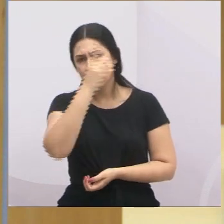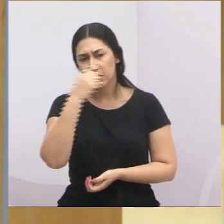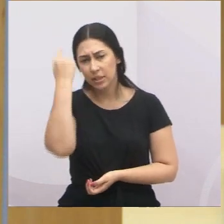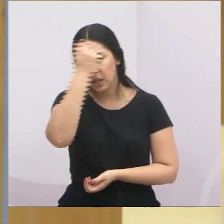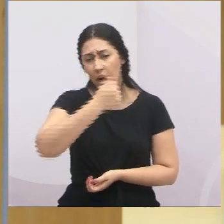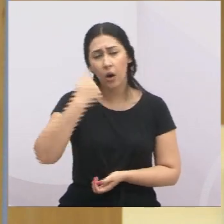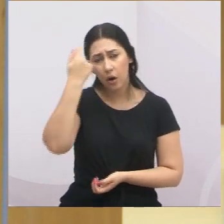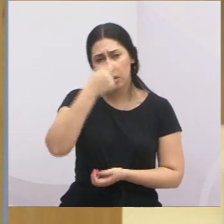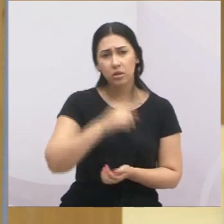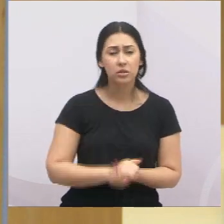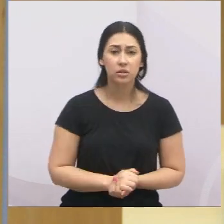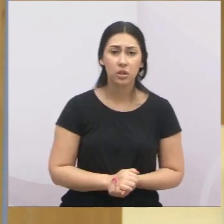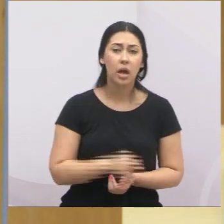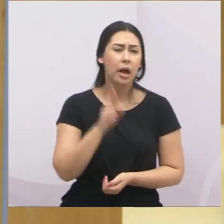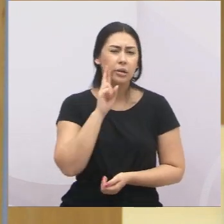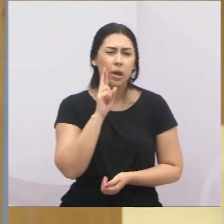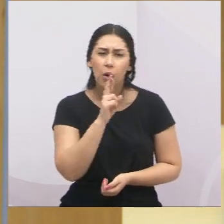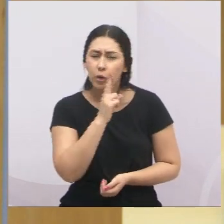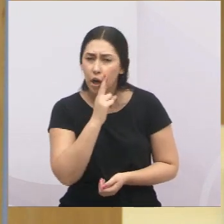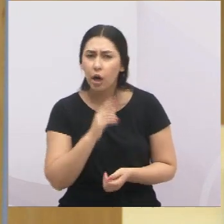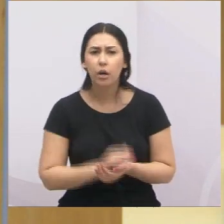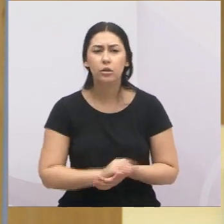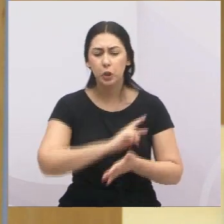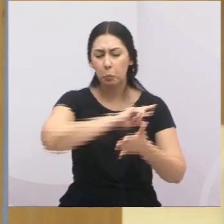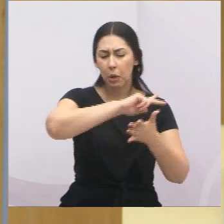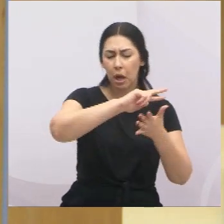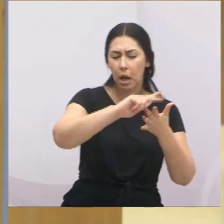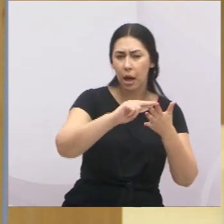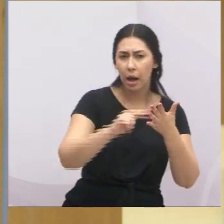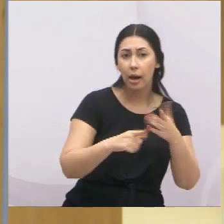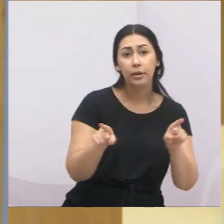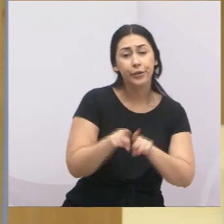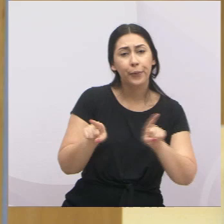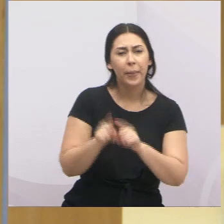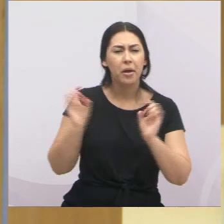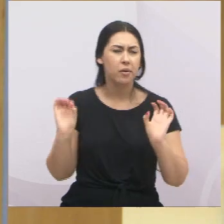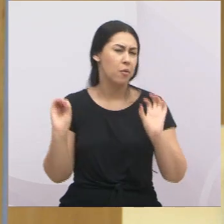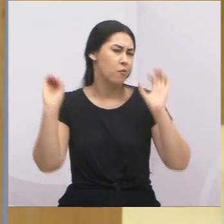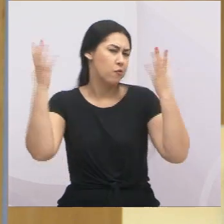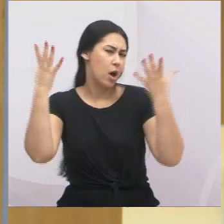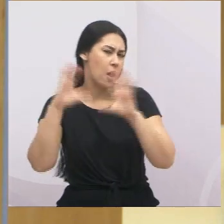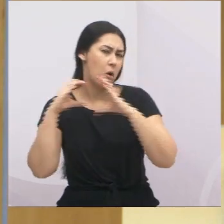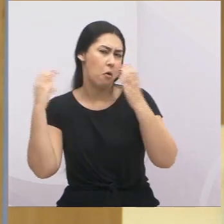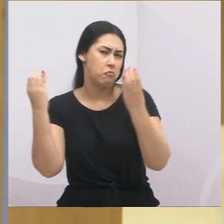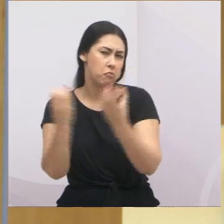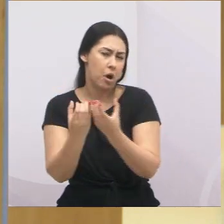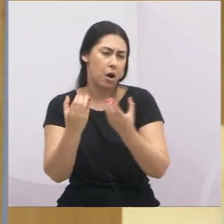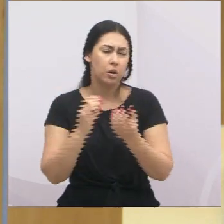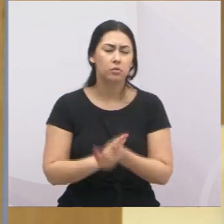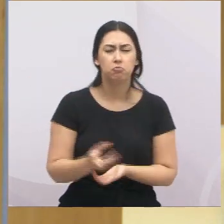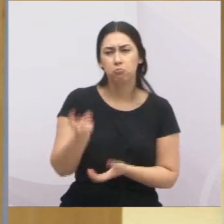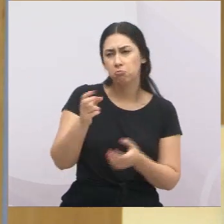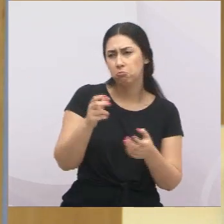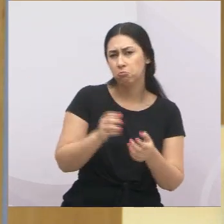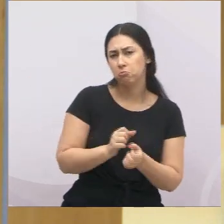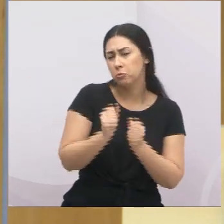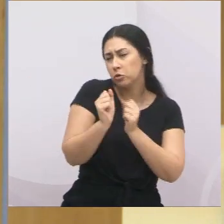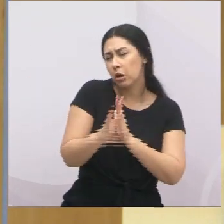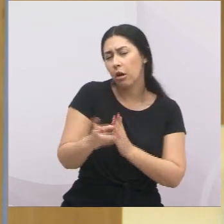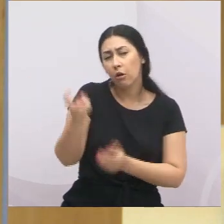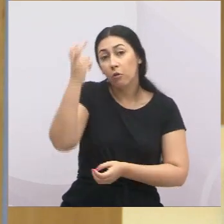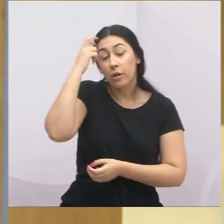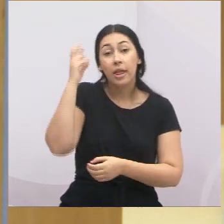Bares e restaurantes, padarias e similares, além dos eventos, convenções, atividades culturais, tem algumas regrinhas